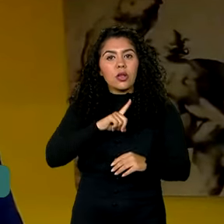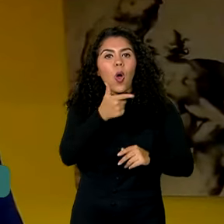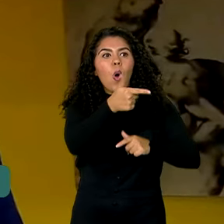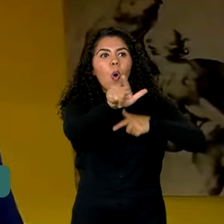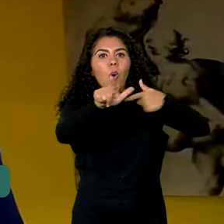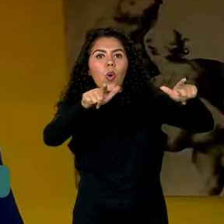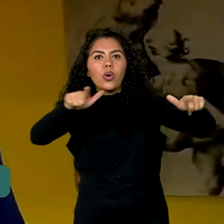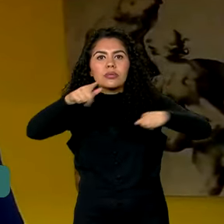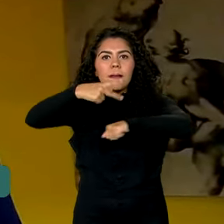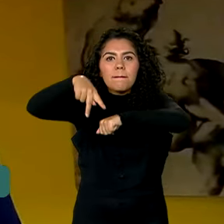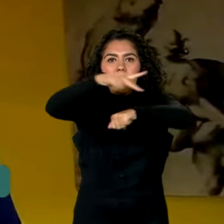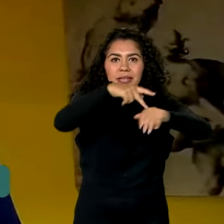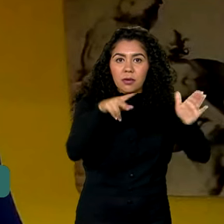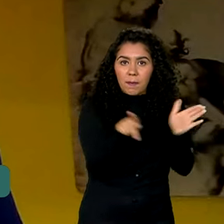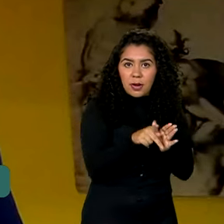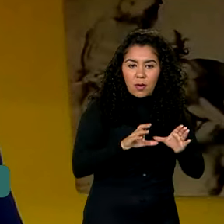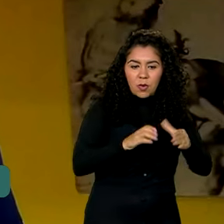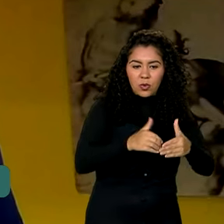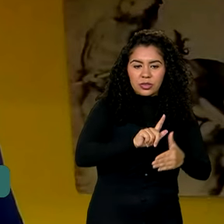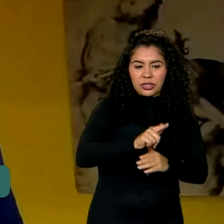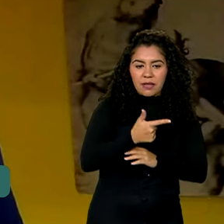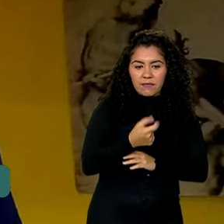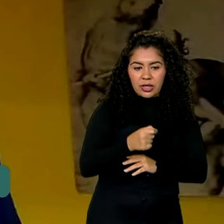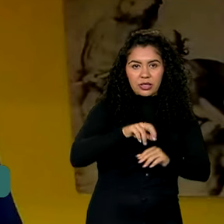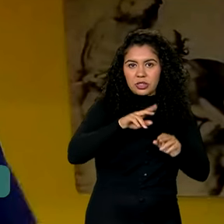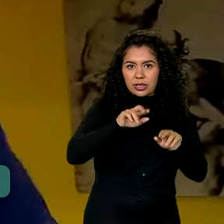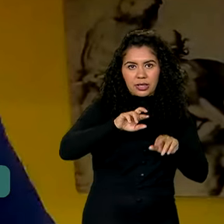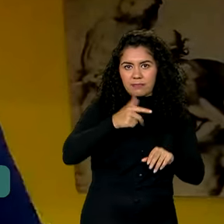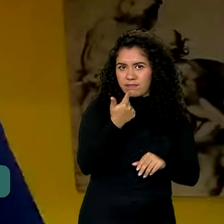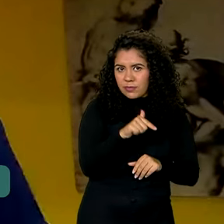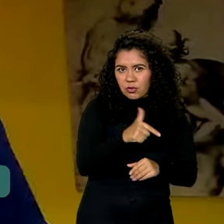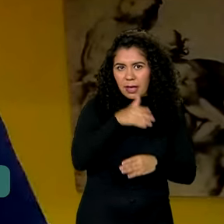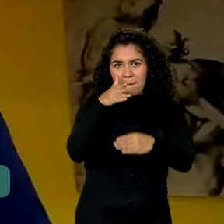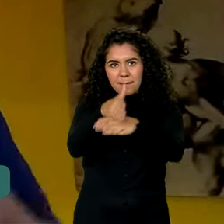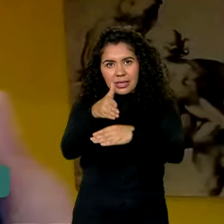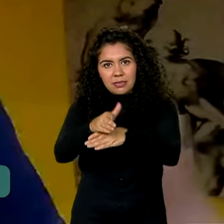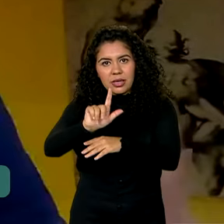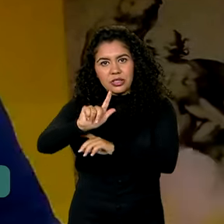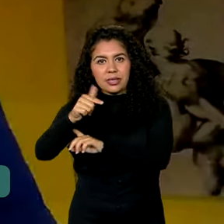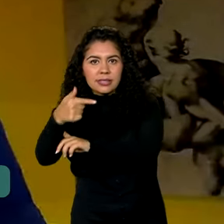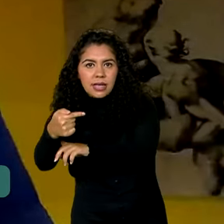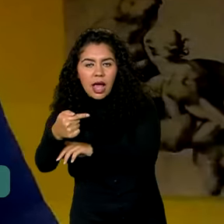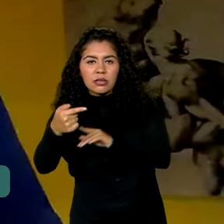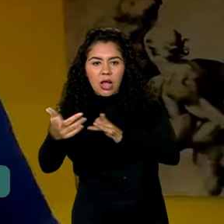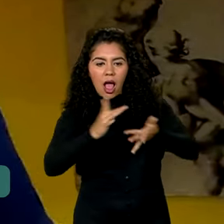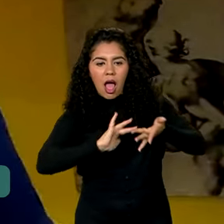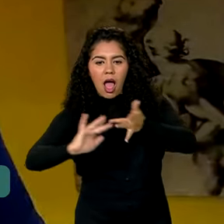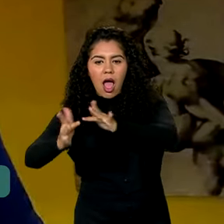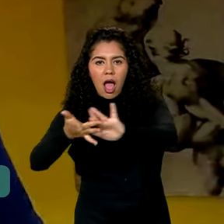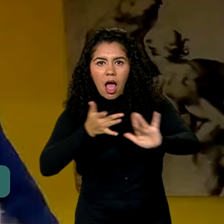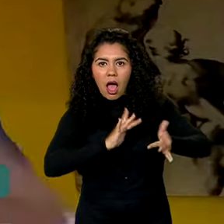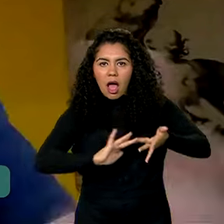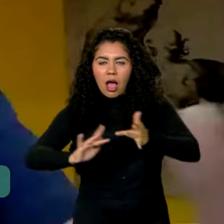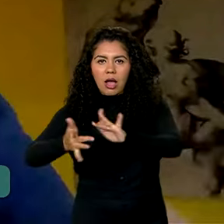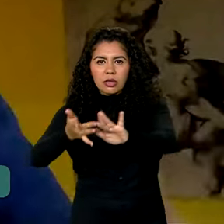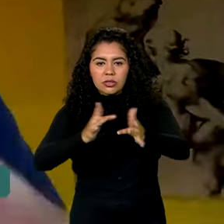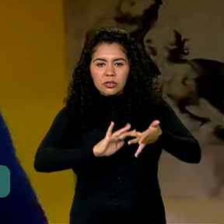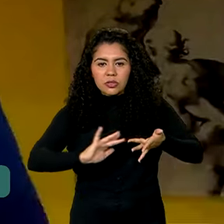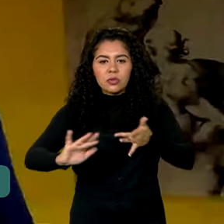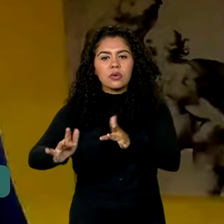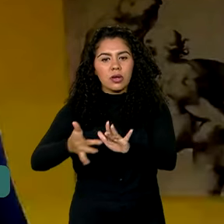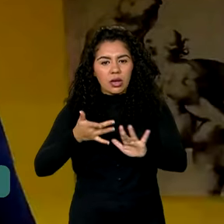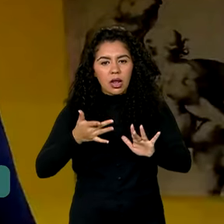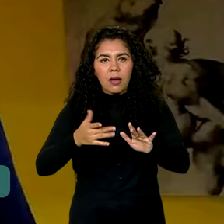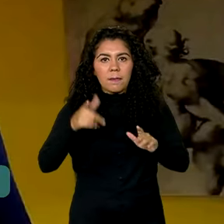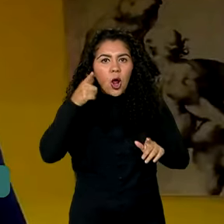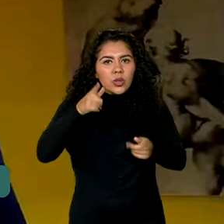países do G20, que não são os países ricos do G7, se articulam para, na verdade, usar o G20 quase